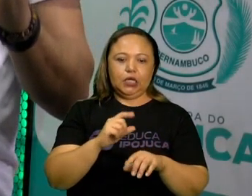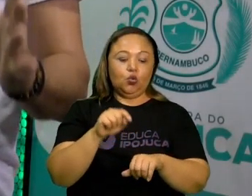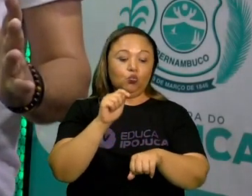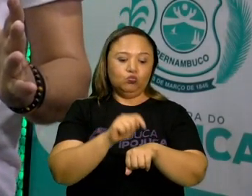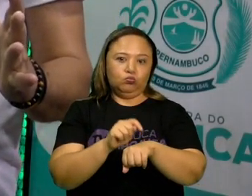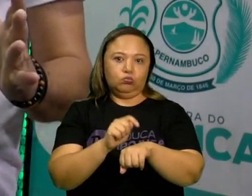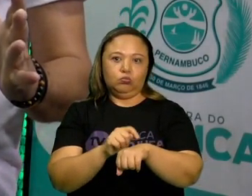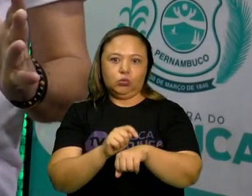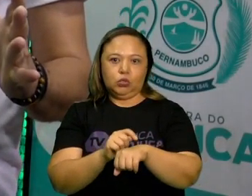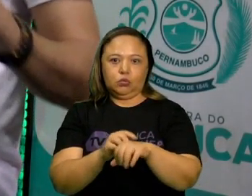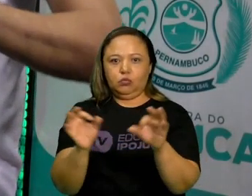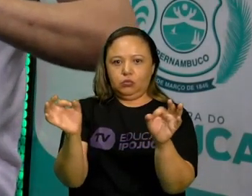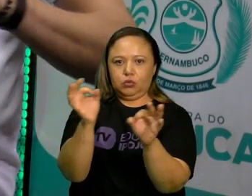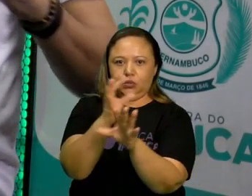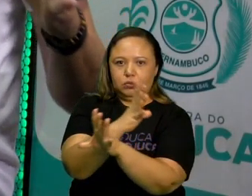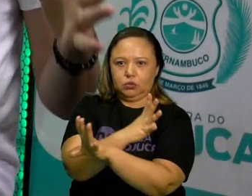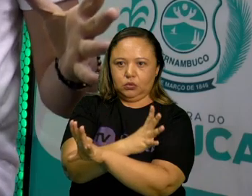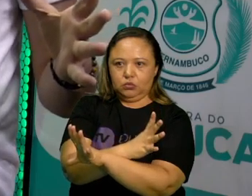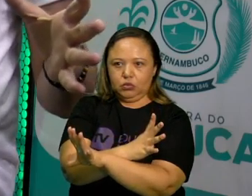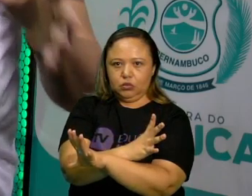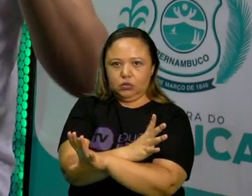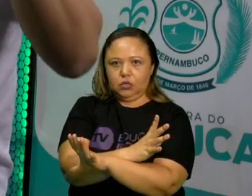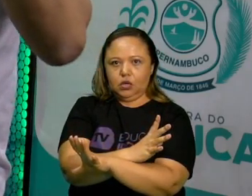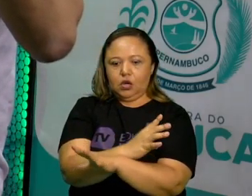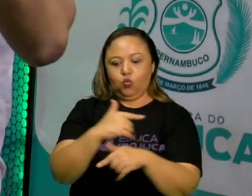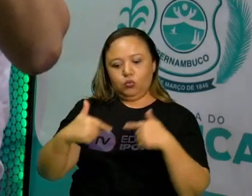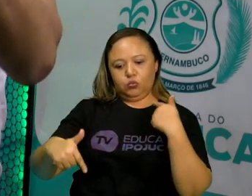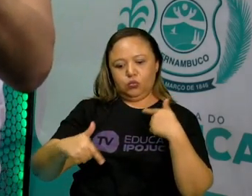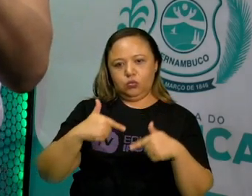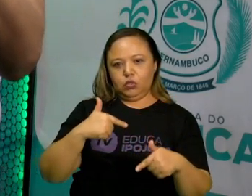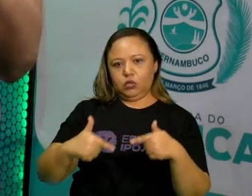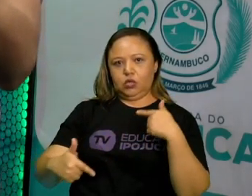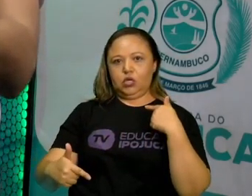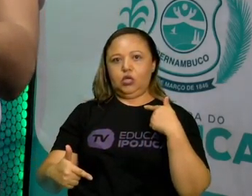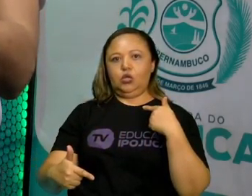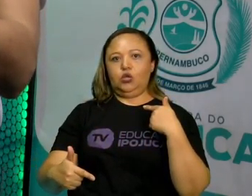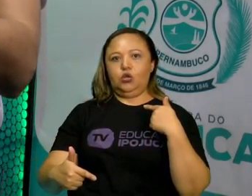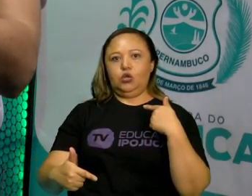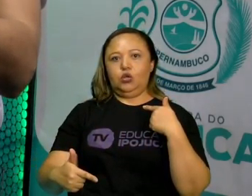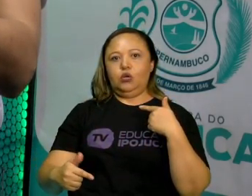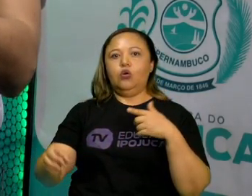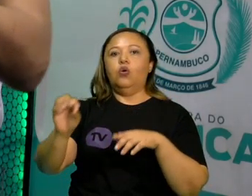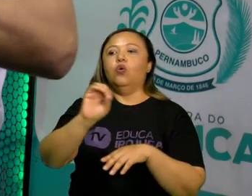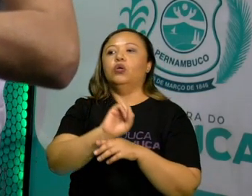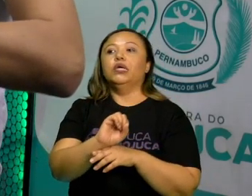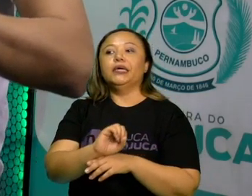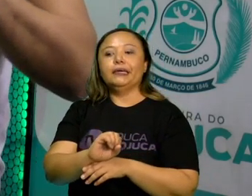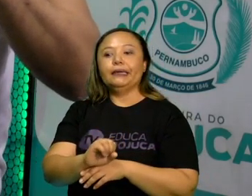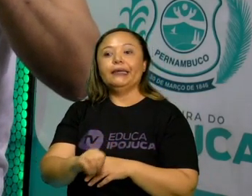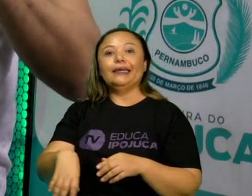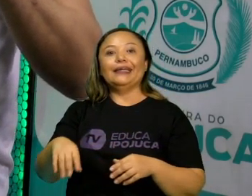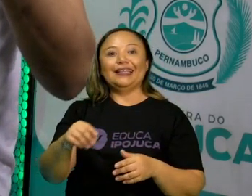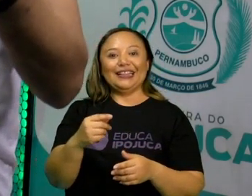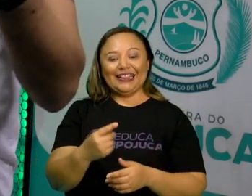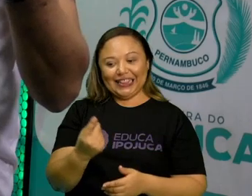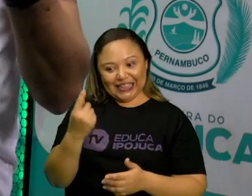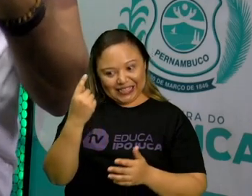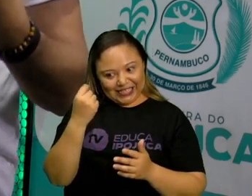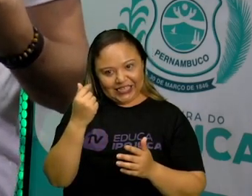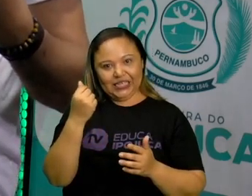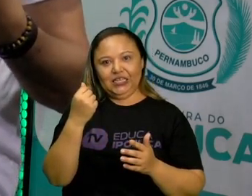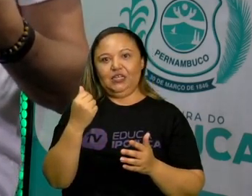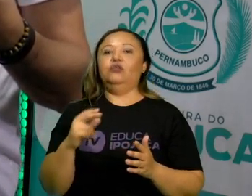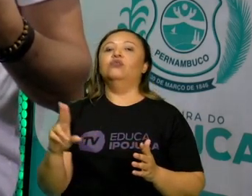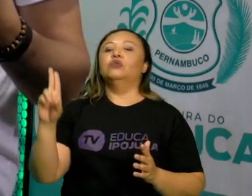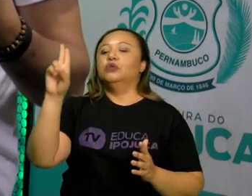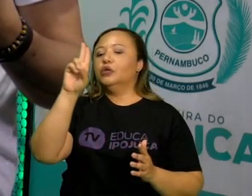terminar aquele trabalho. Você não pode estourar esse tempo. Porque tempo é dinheiro. E dinheiro é uma coisa que a